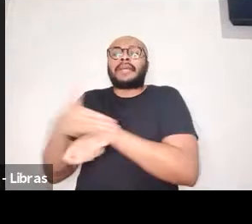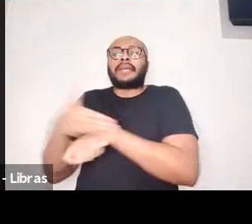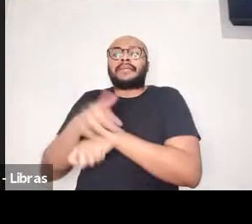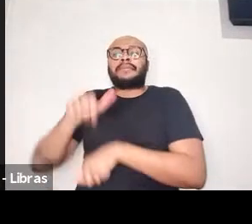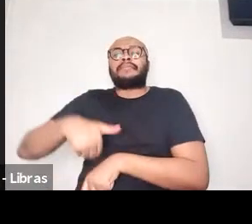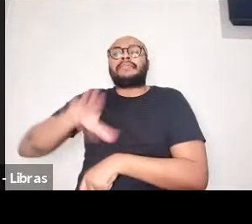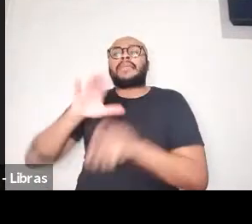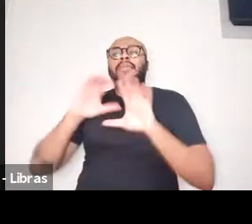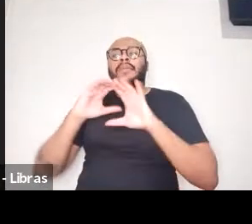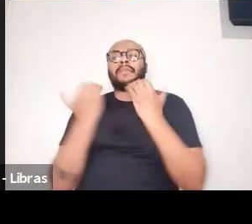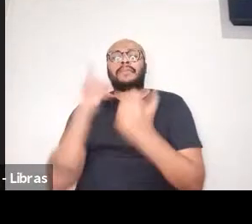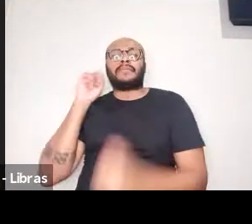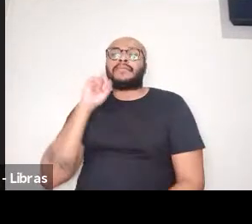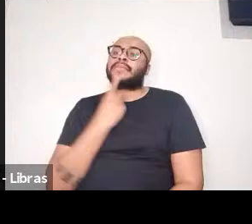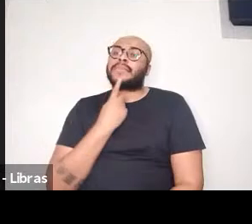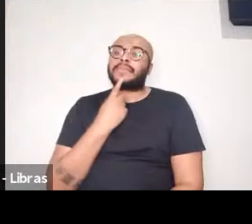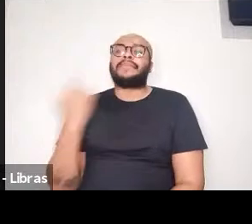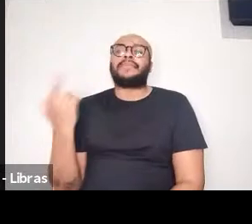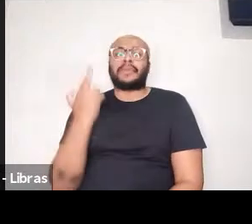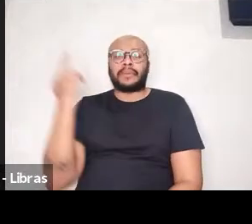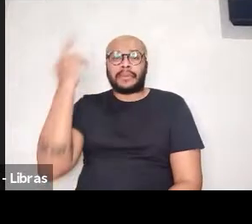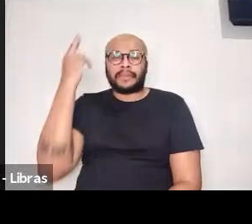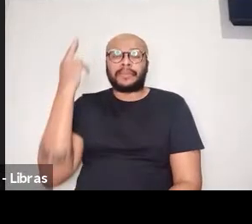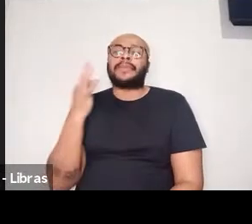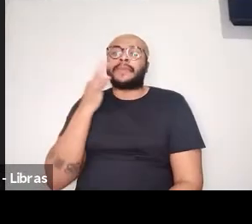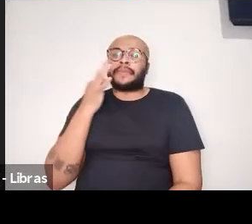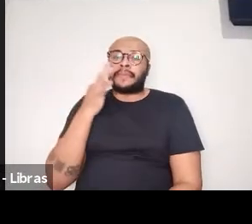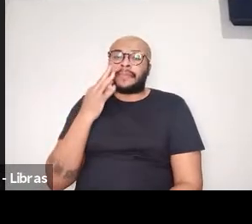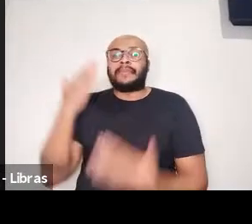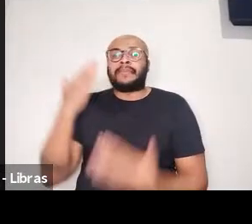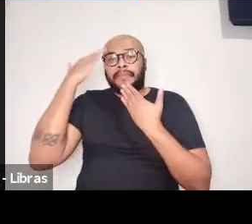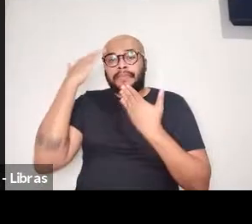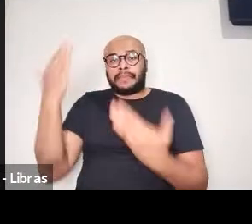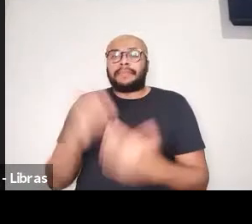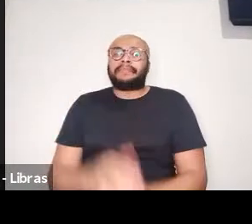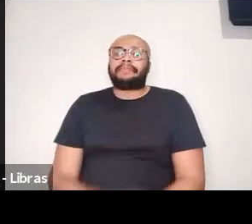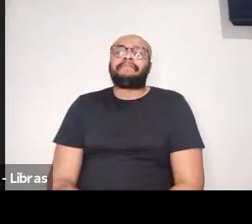comunidade surda. Raul e Tiago Santos, muito obrigada.